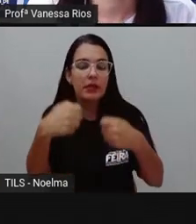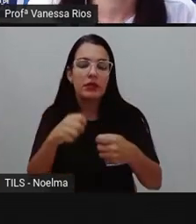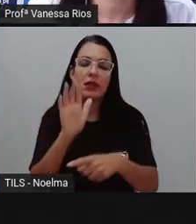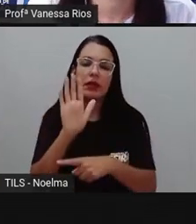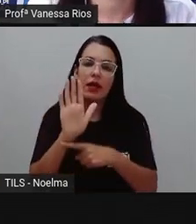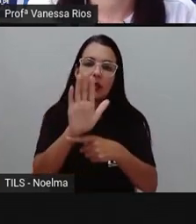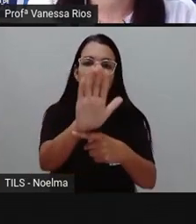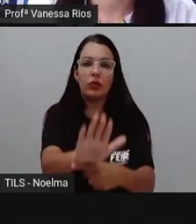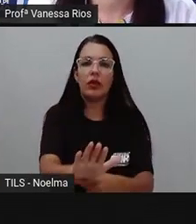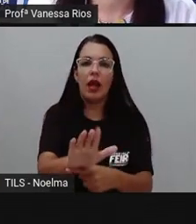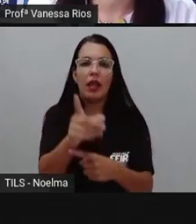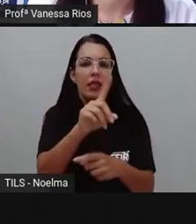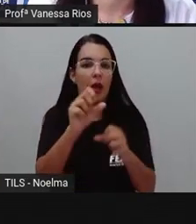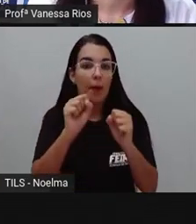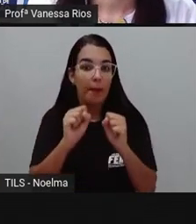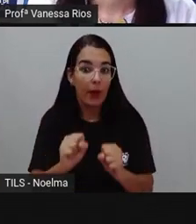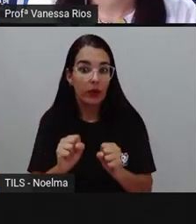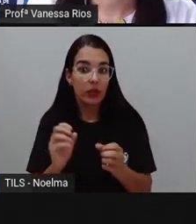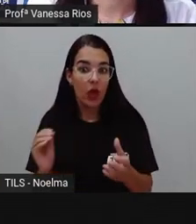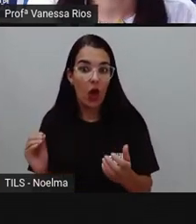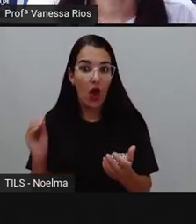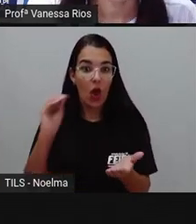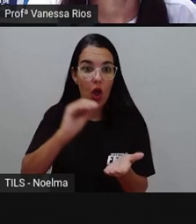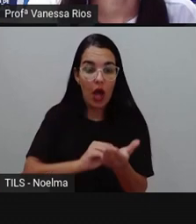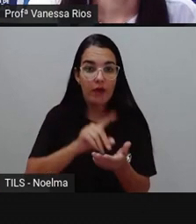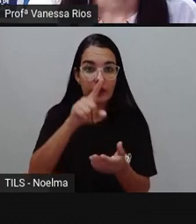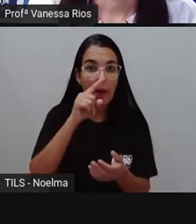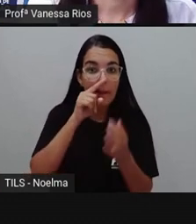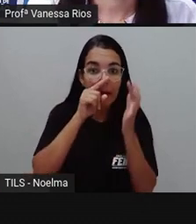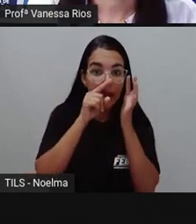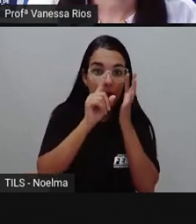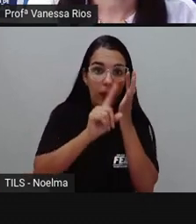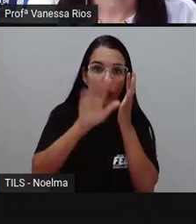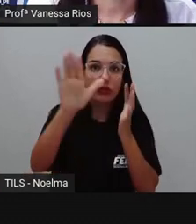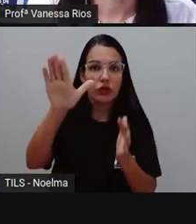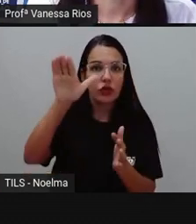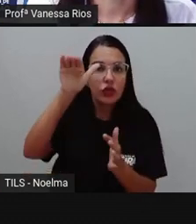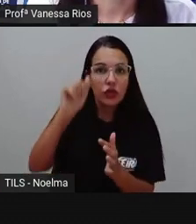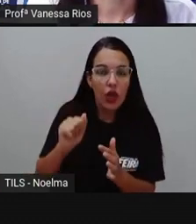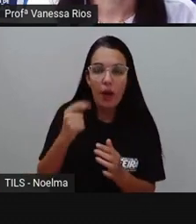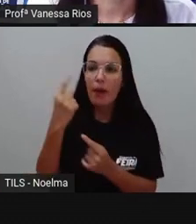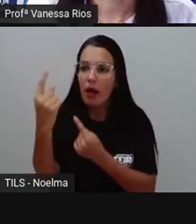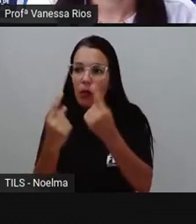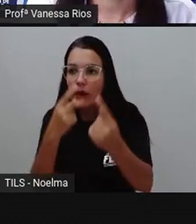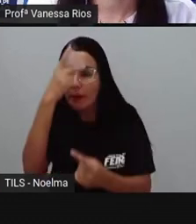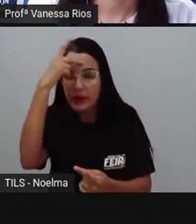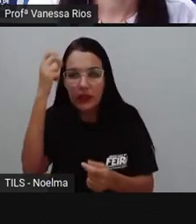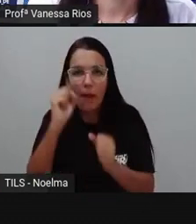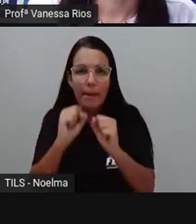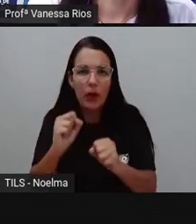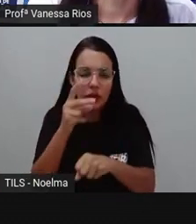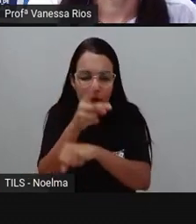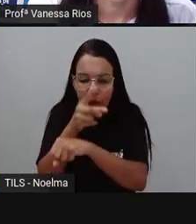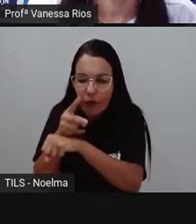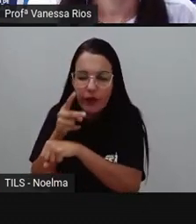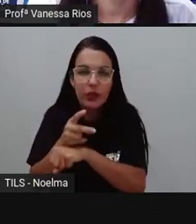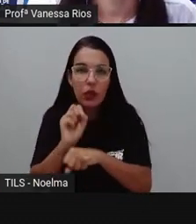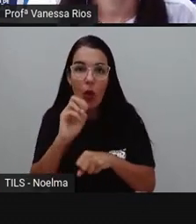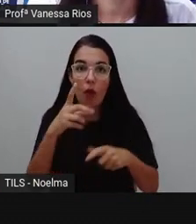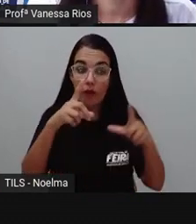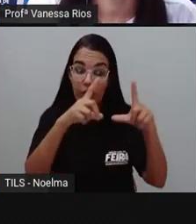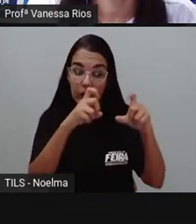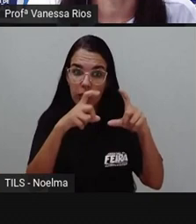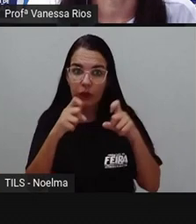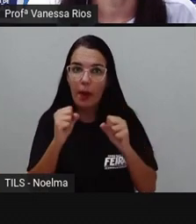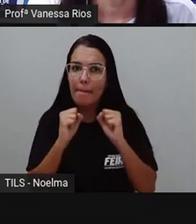não se coloque em situação de risco. Chame alguém, registre em vídeo, áudio ou fotografia e